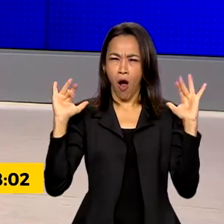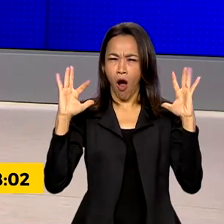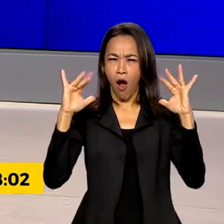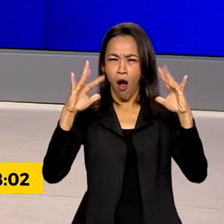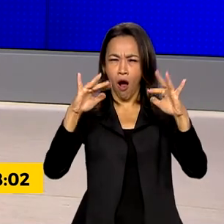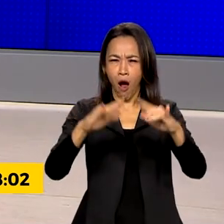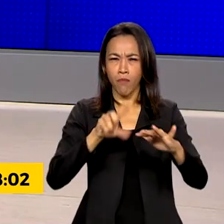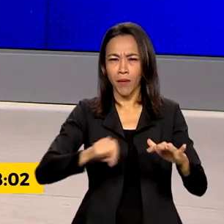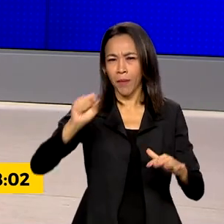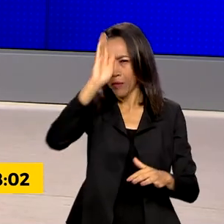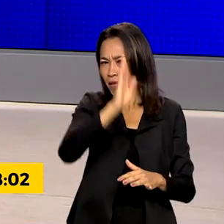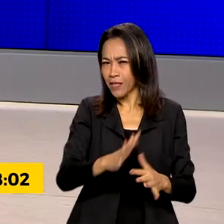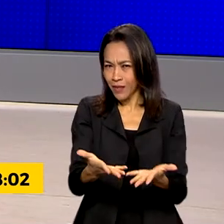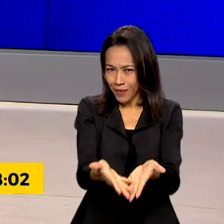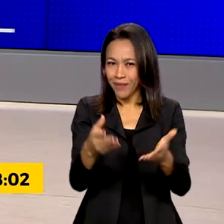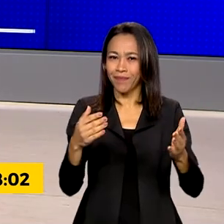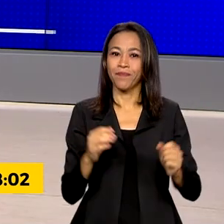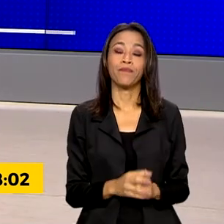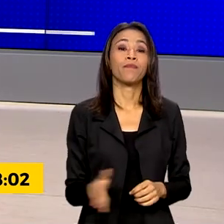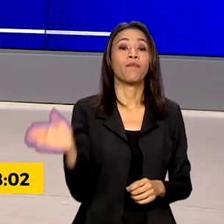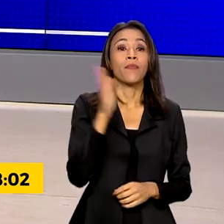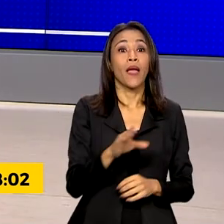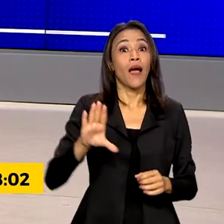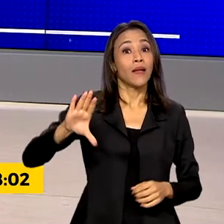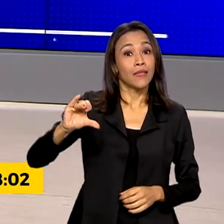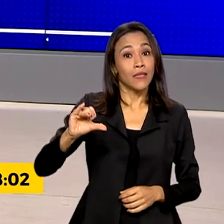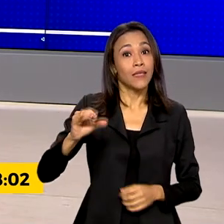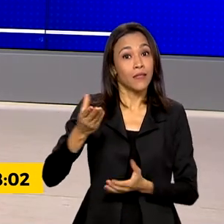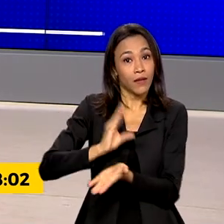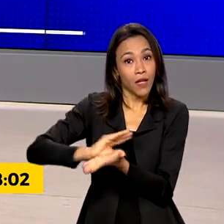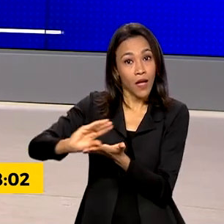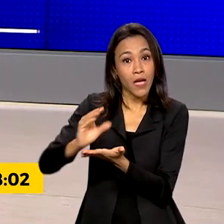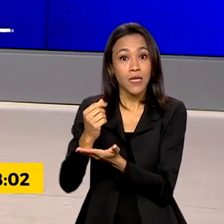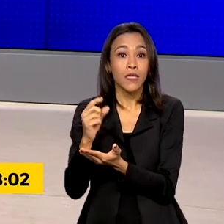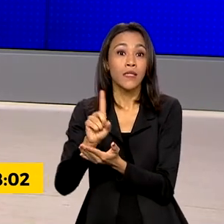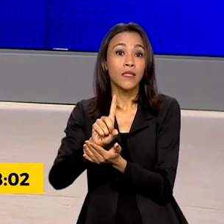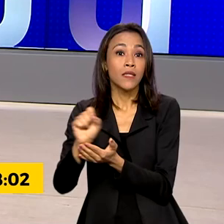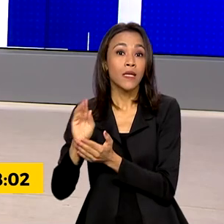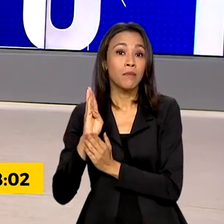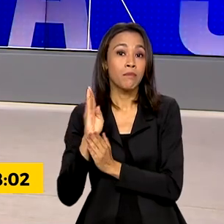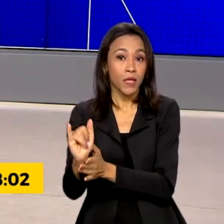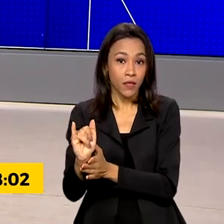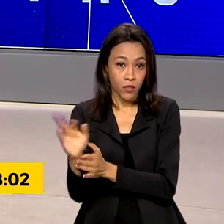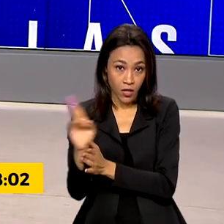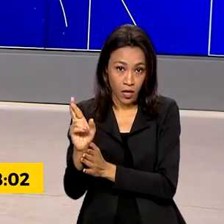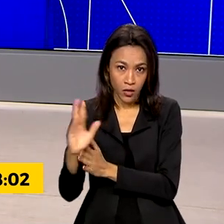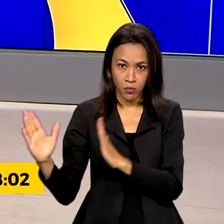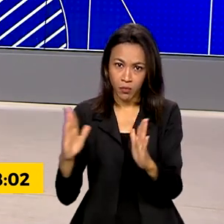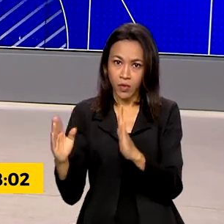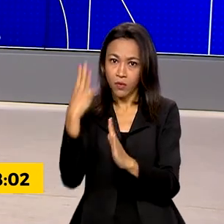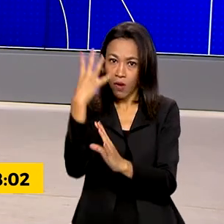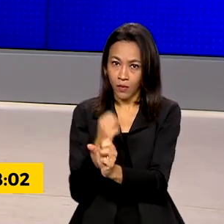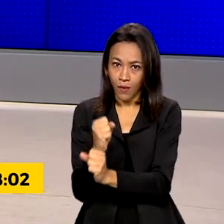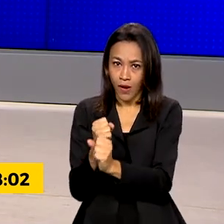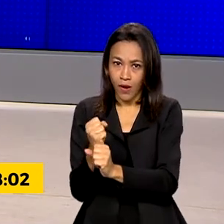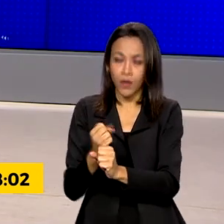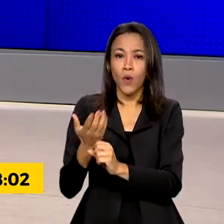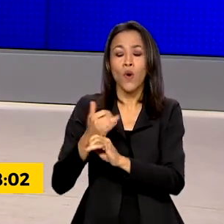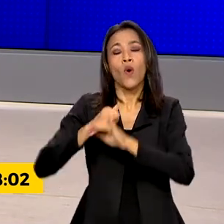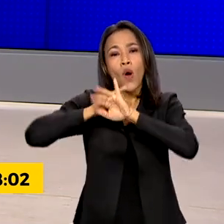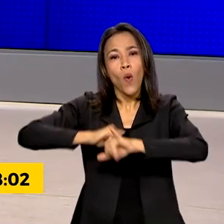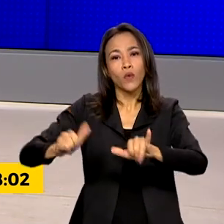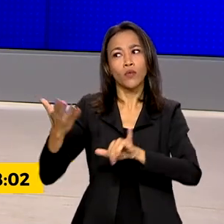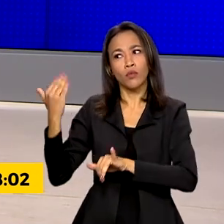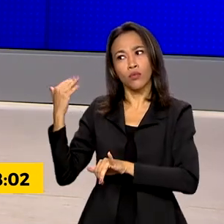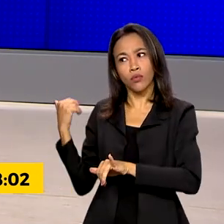A ciência no país vai ter 100 bilhões de reais de investimentos nos próximos quatro anos. O anúncio foi feito na